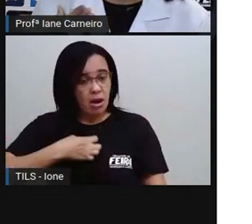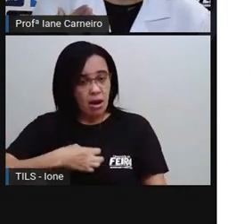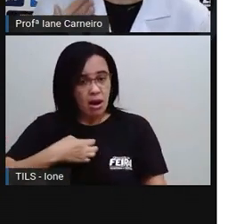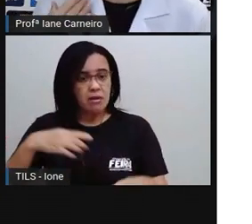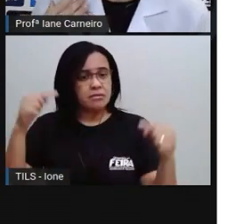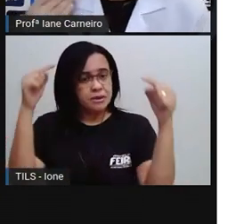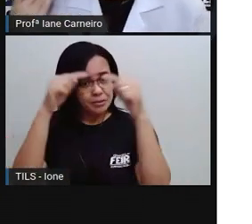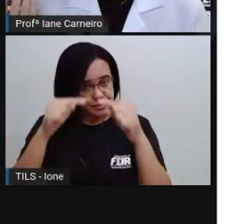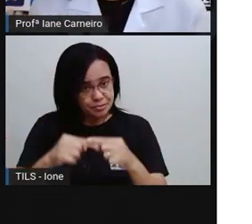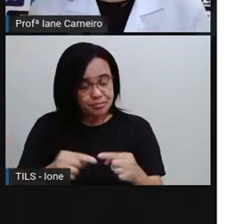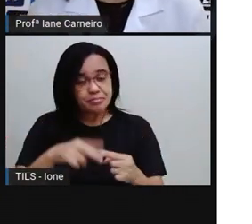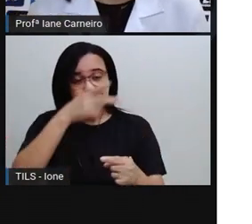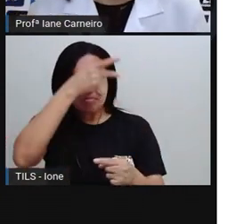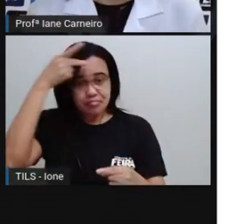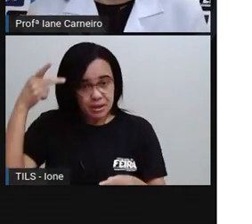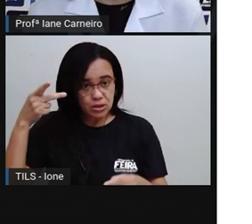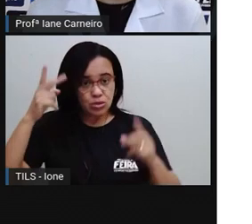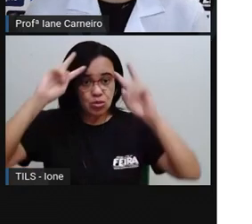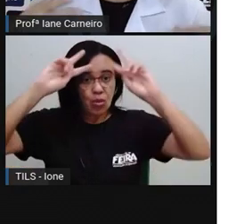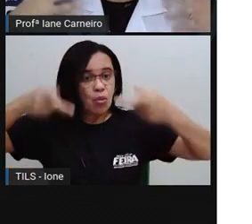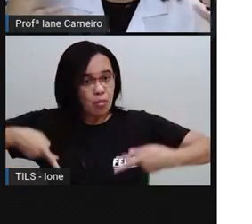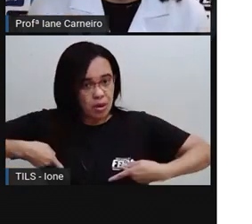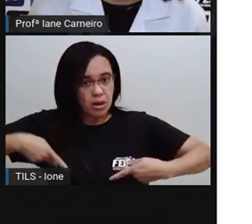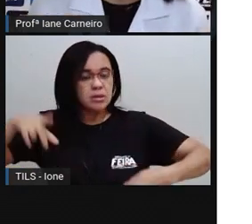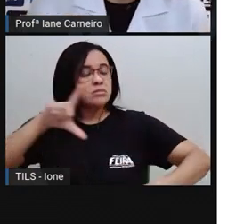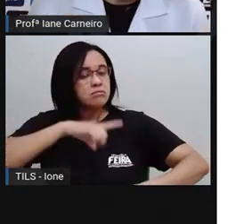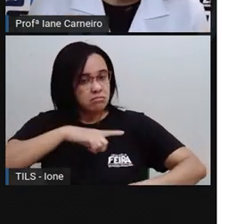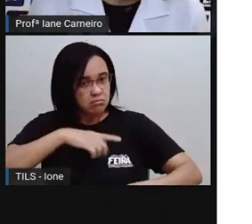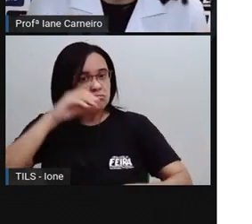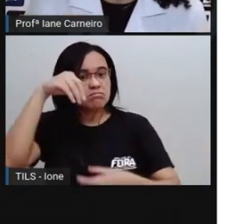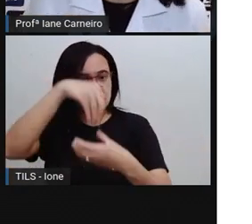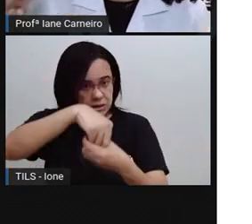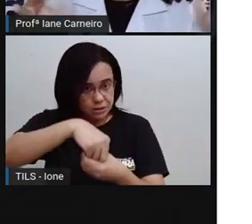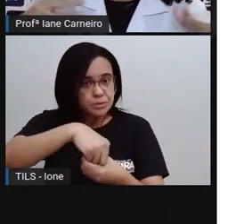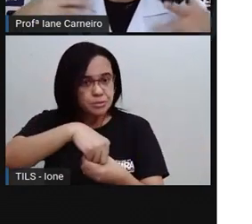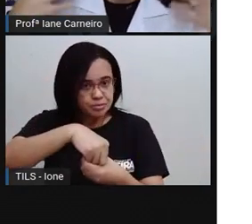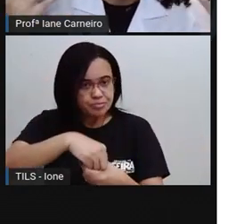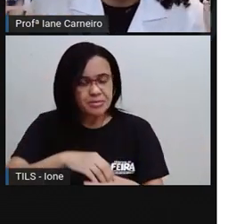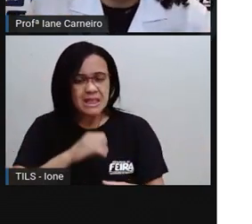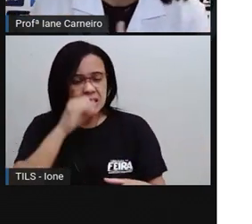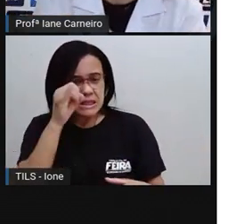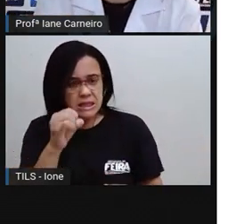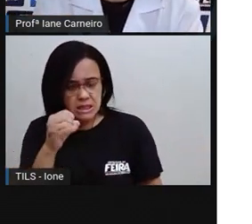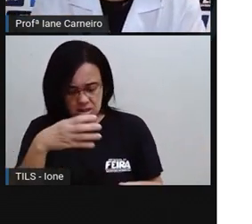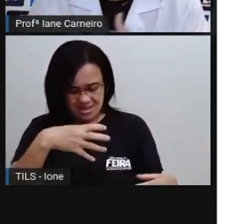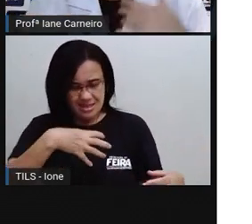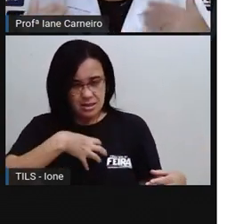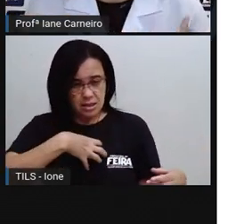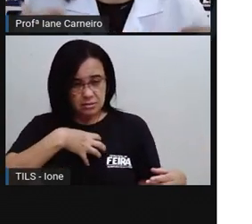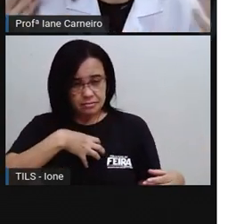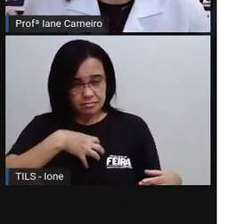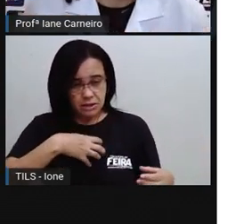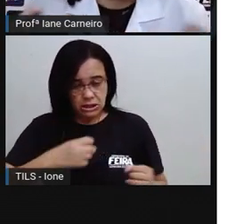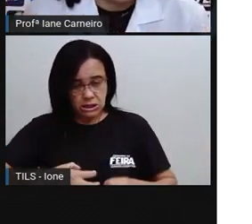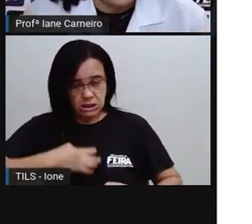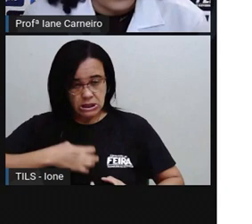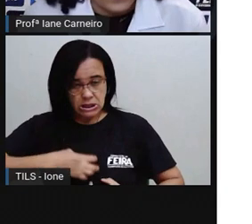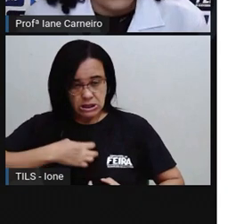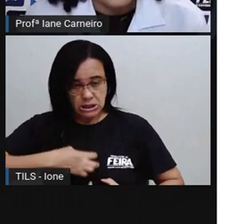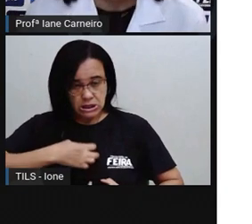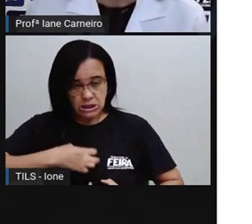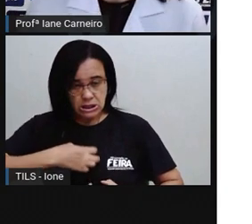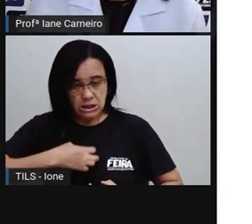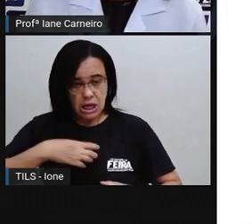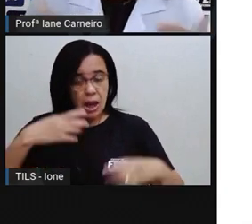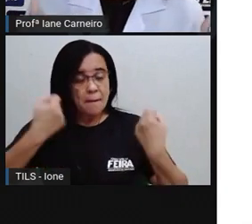própria falou. Então, o que a gente precisa fazer, então, se a gente sente raiva? A gente precisa aprender a entender quando a gente tá com